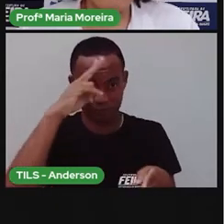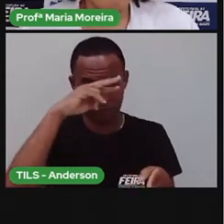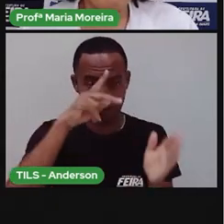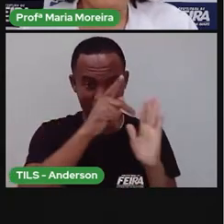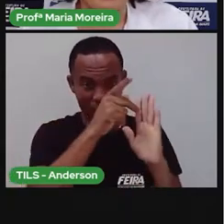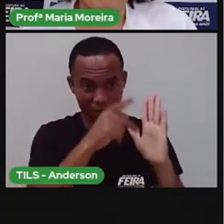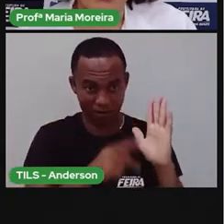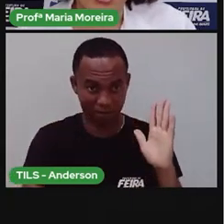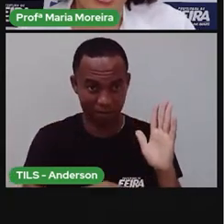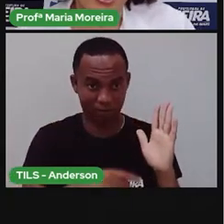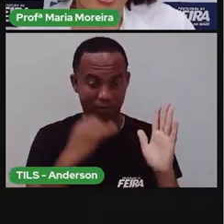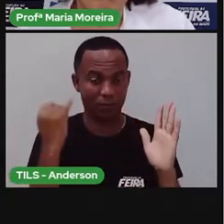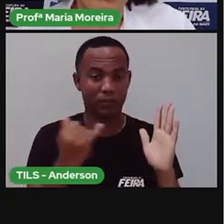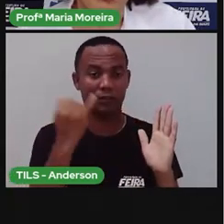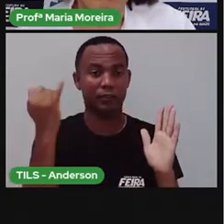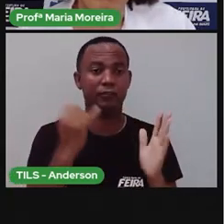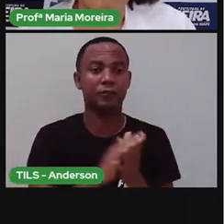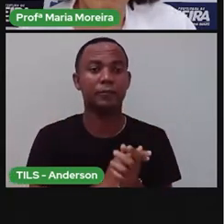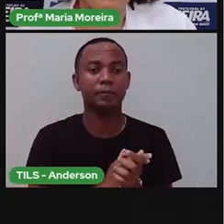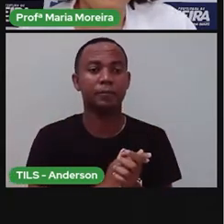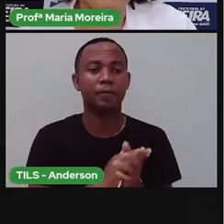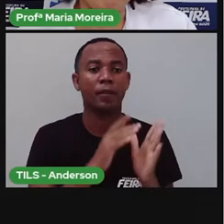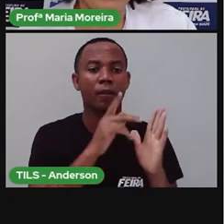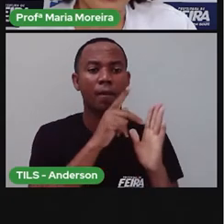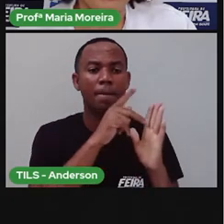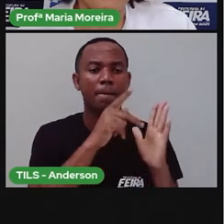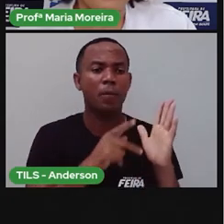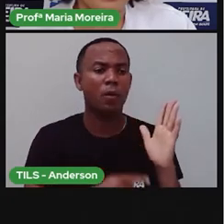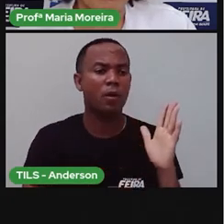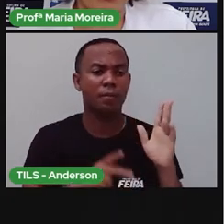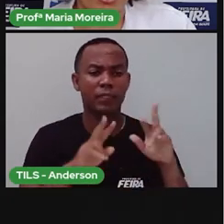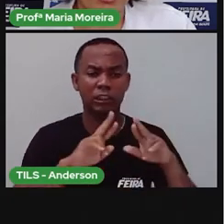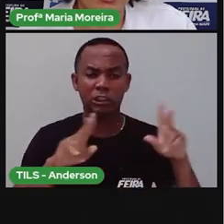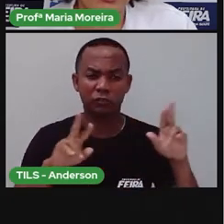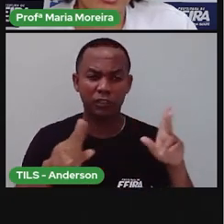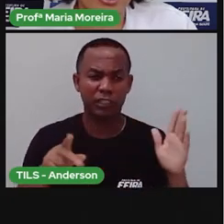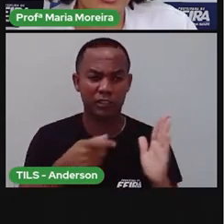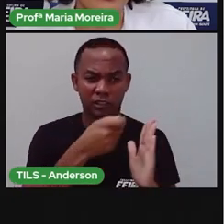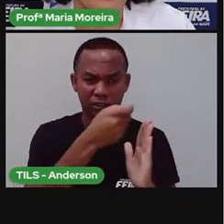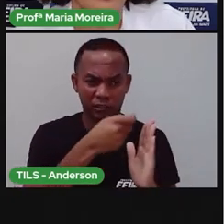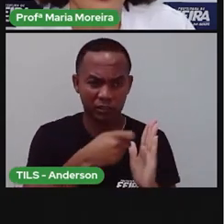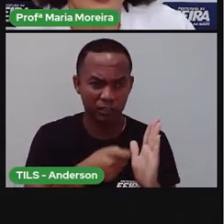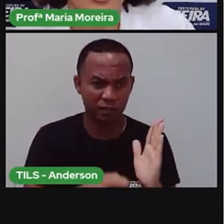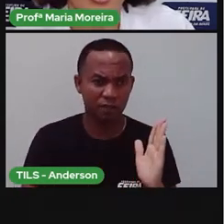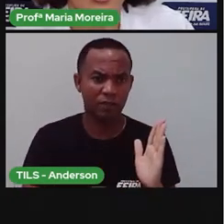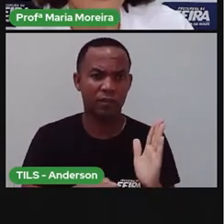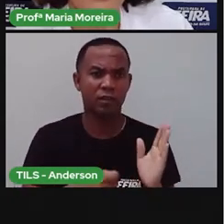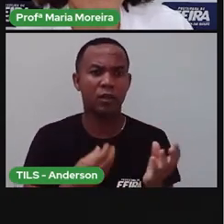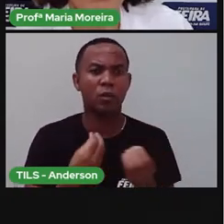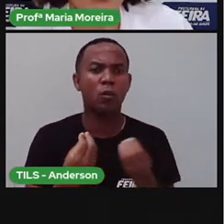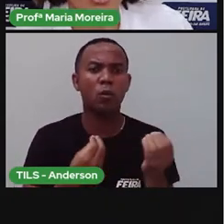E o poema, ela é o quê? É uma forma diferente de escrever, né? De escrever o quê?